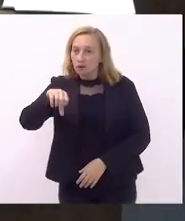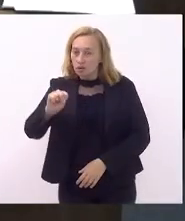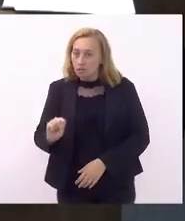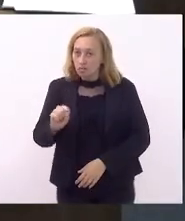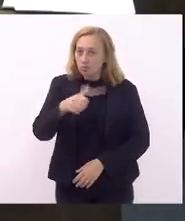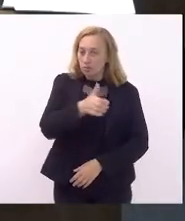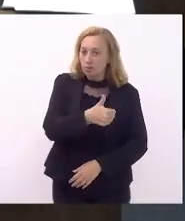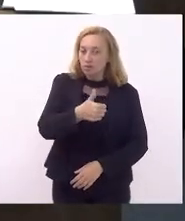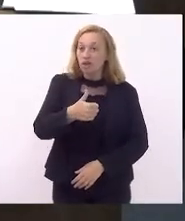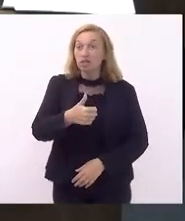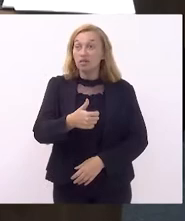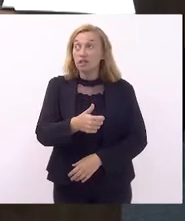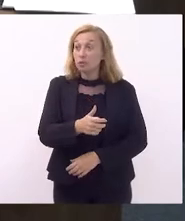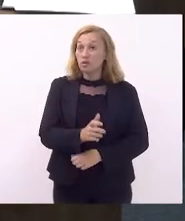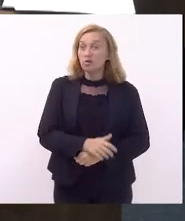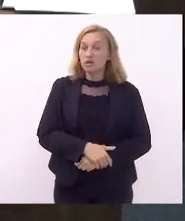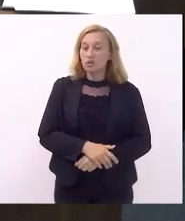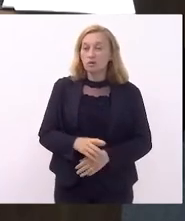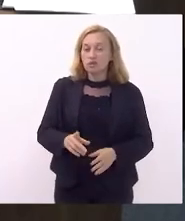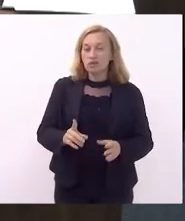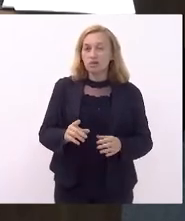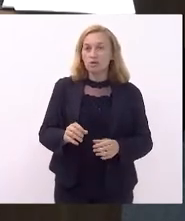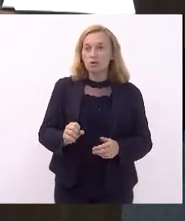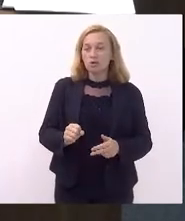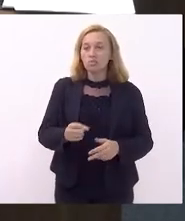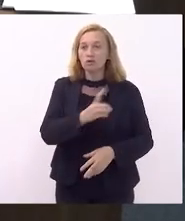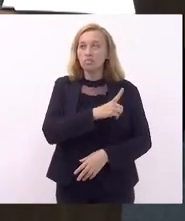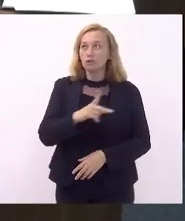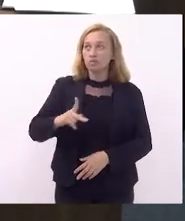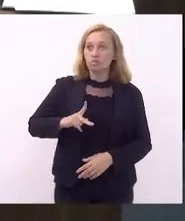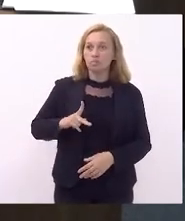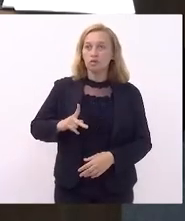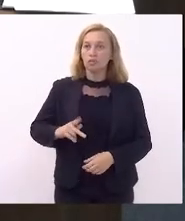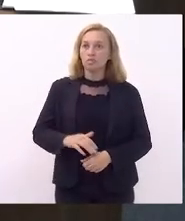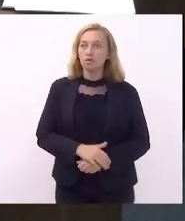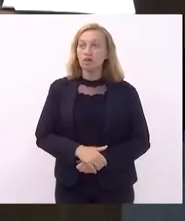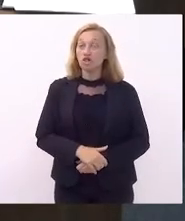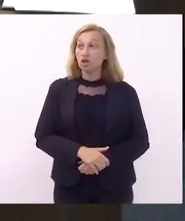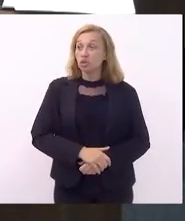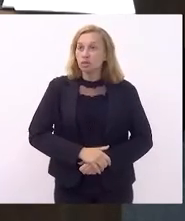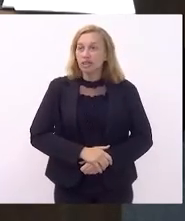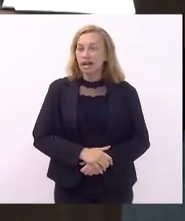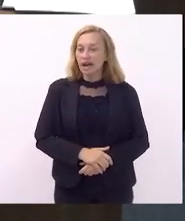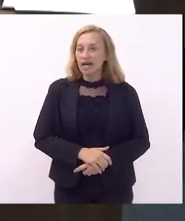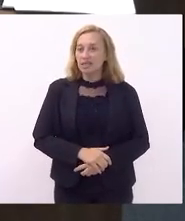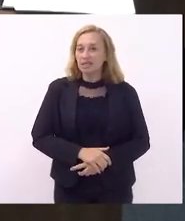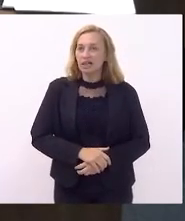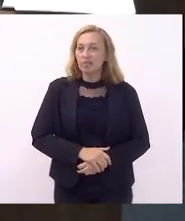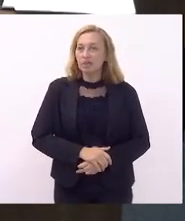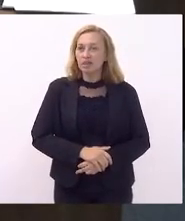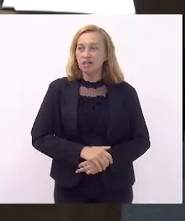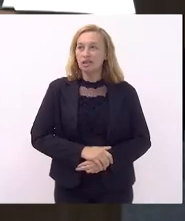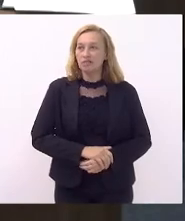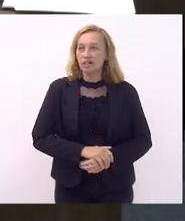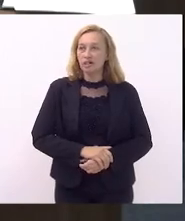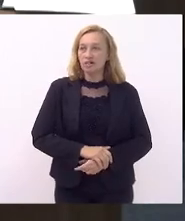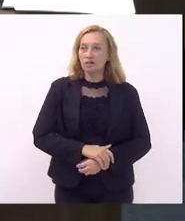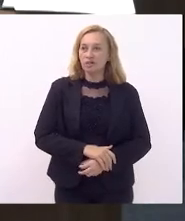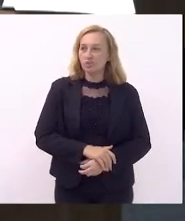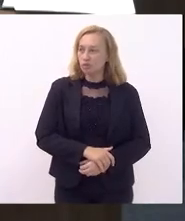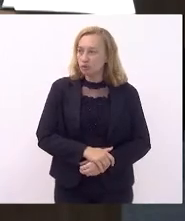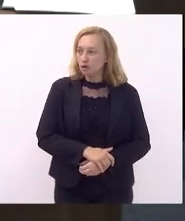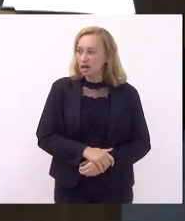Executivo da Defensoria Pública, cumprimento aqui o defensor público-geral, doutor Rodrigo Pacheco, doutora Maria